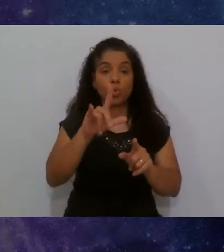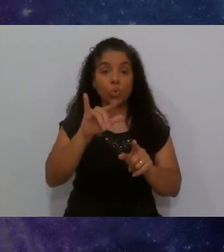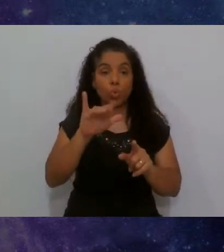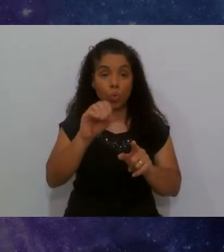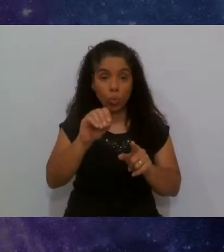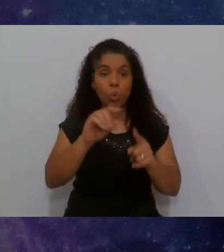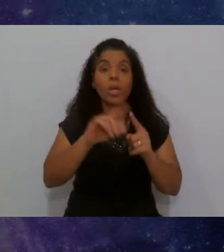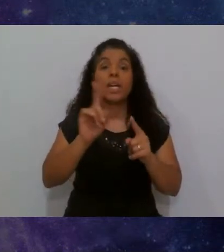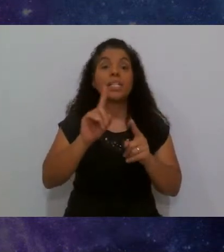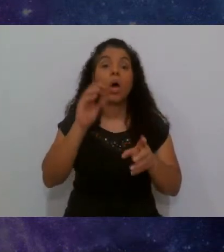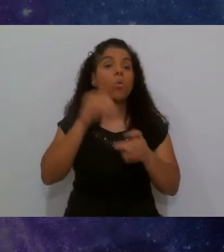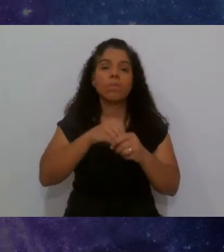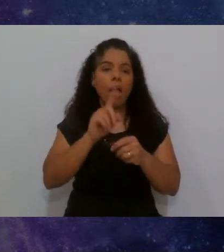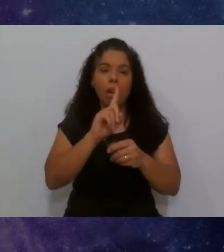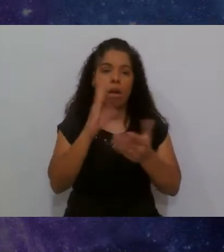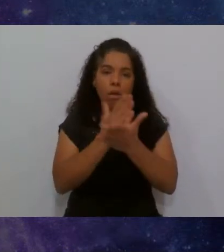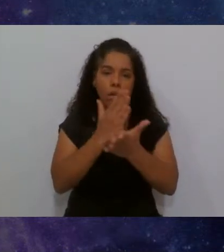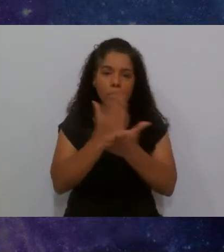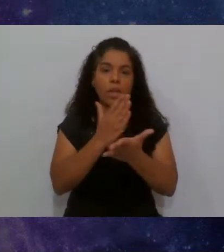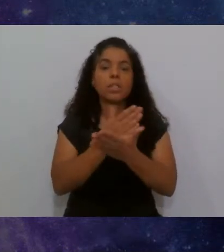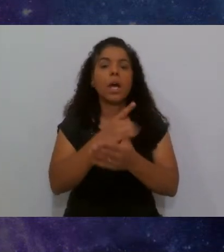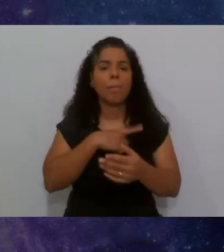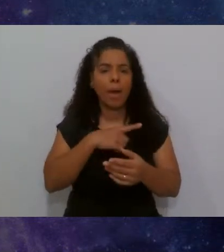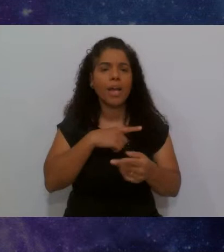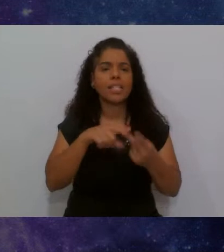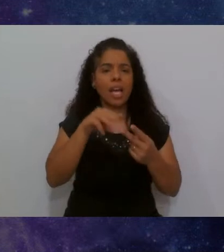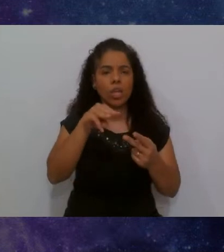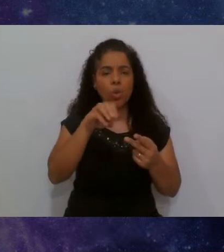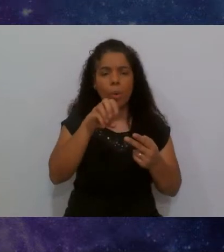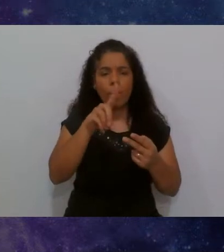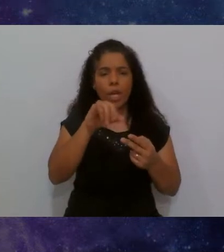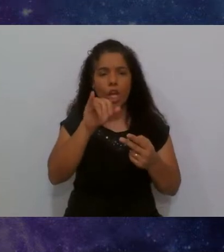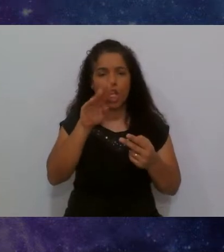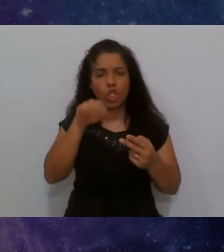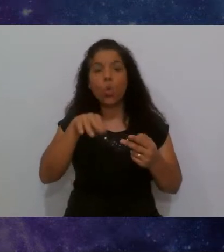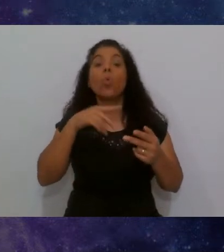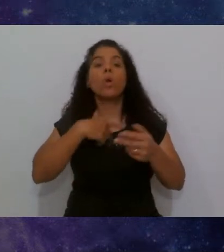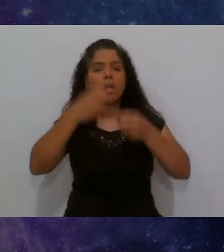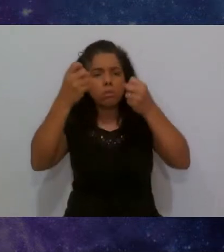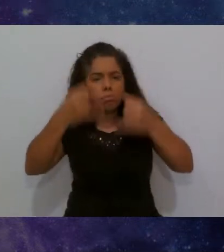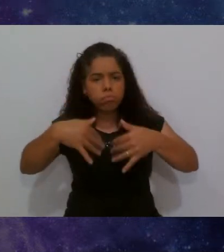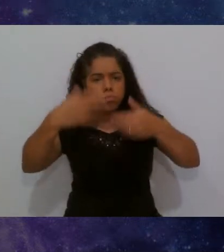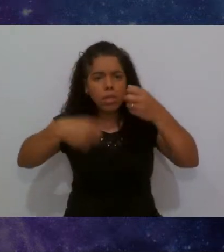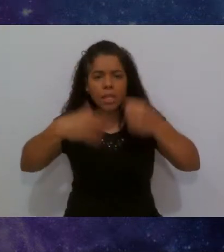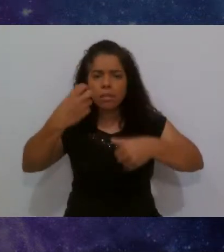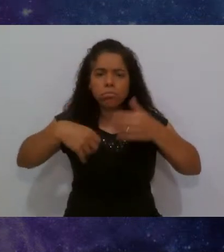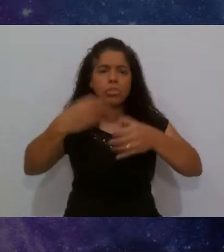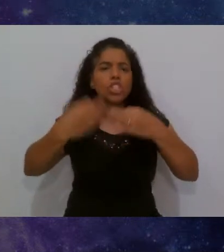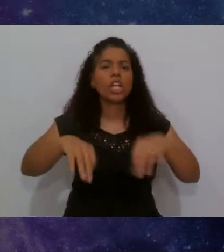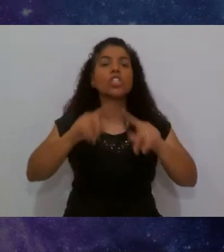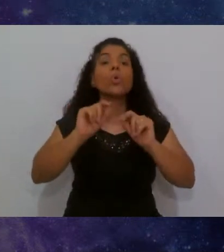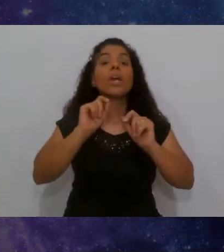não está dentro da revista mas está no medium e ele fala explica bem direitinho sobre o que é o passing kill